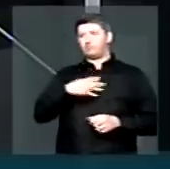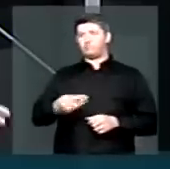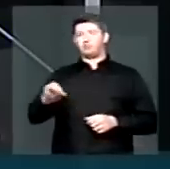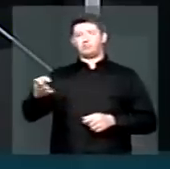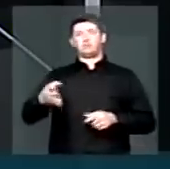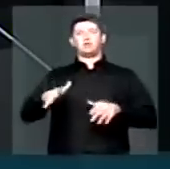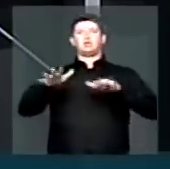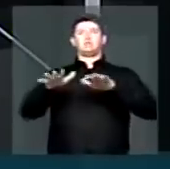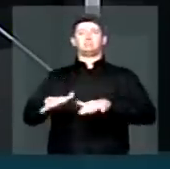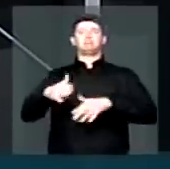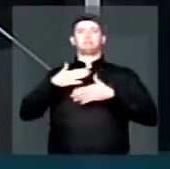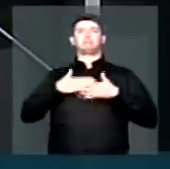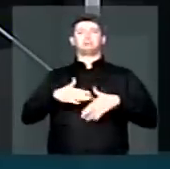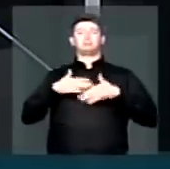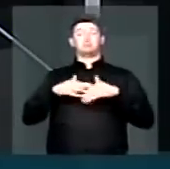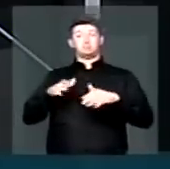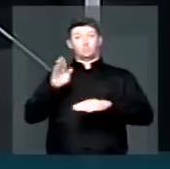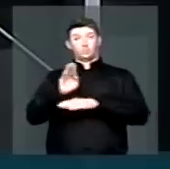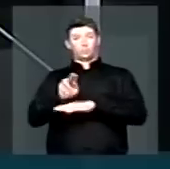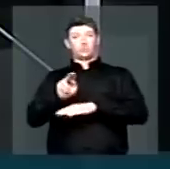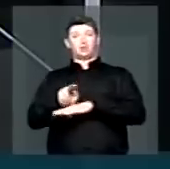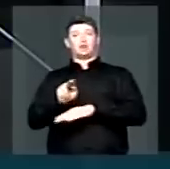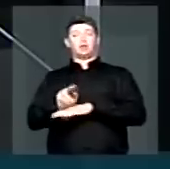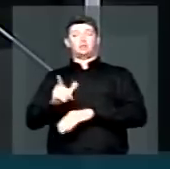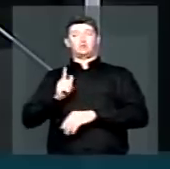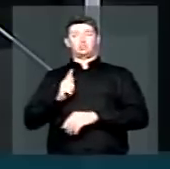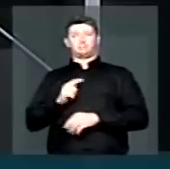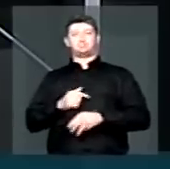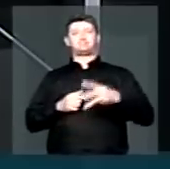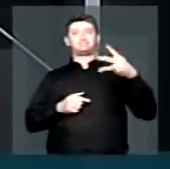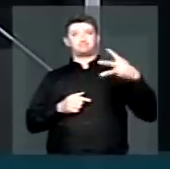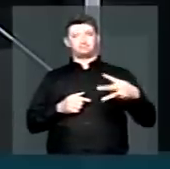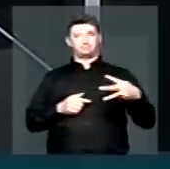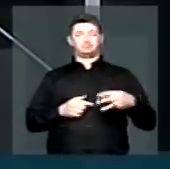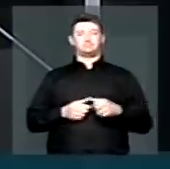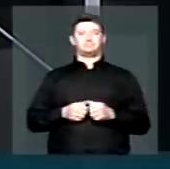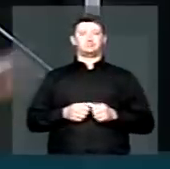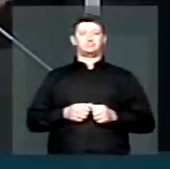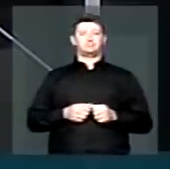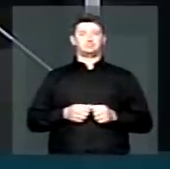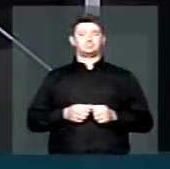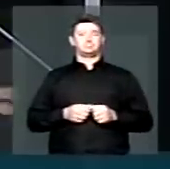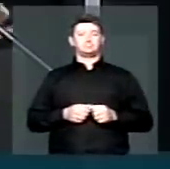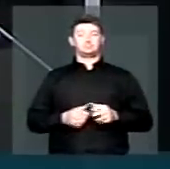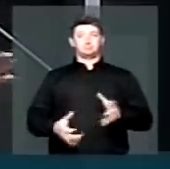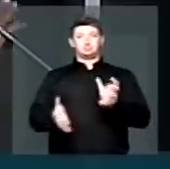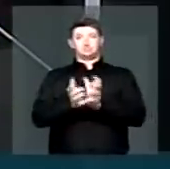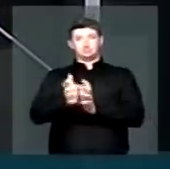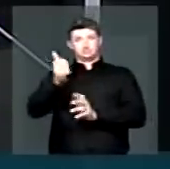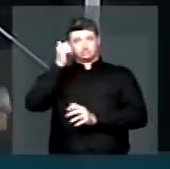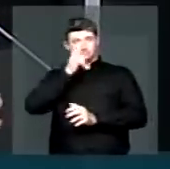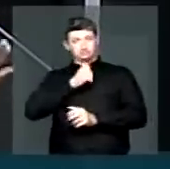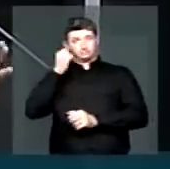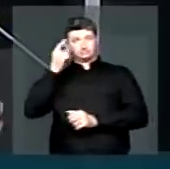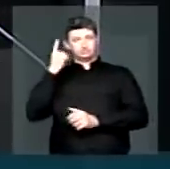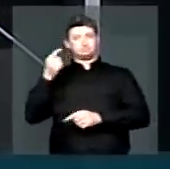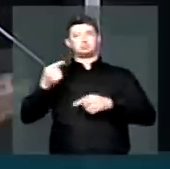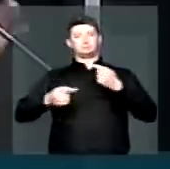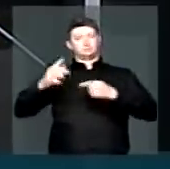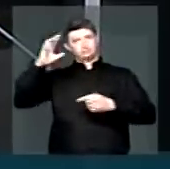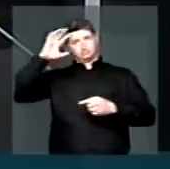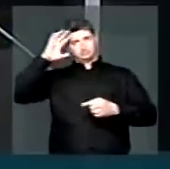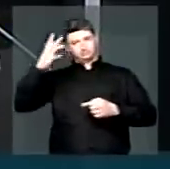tranquilos e cuidados. E em terceiro lugar, senhor presidente, a bancada feminina deliberou